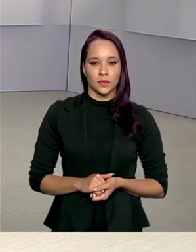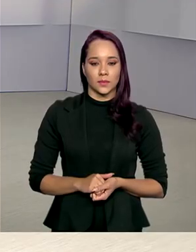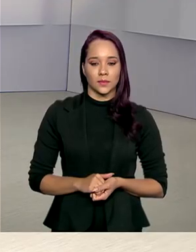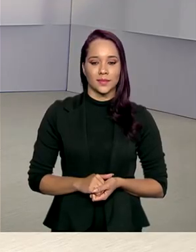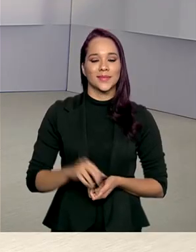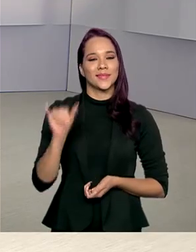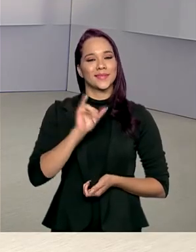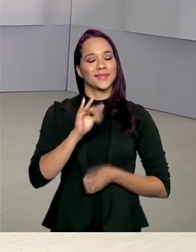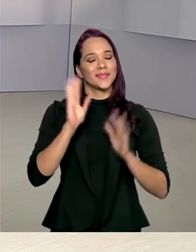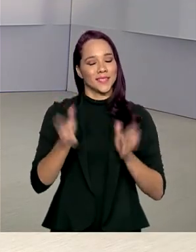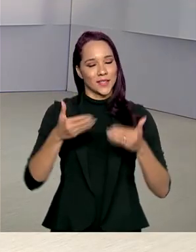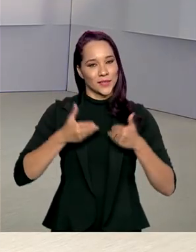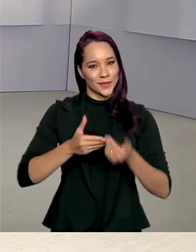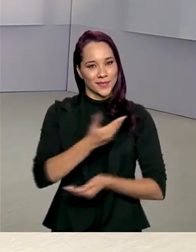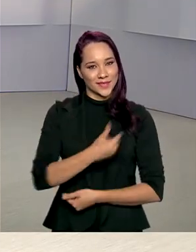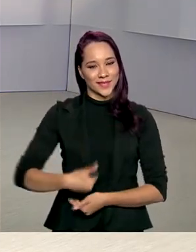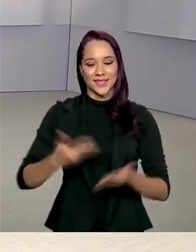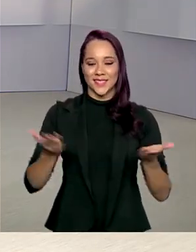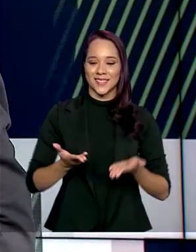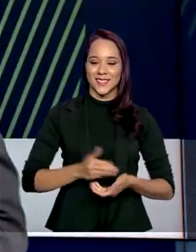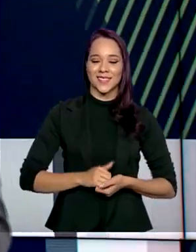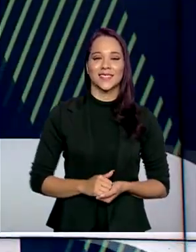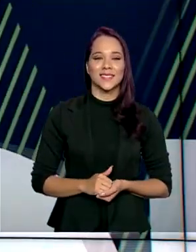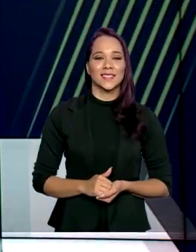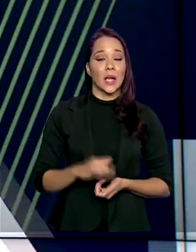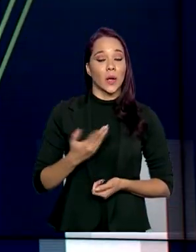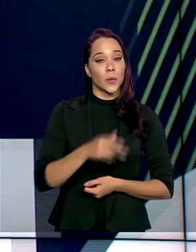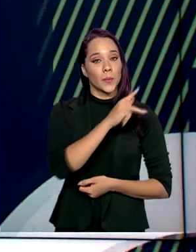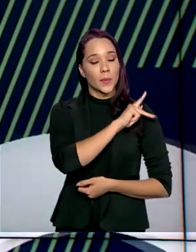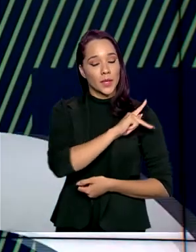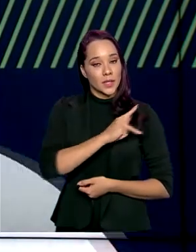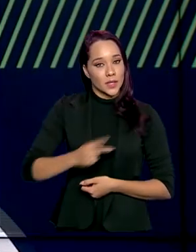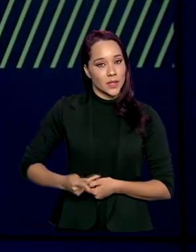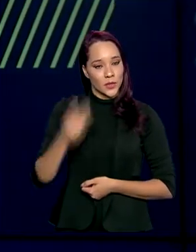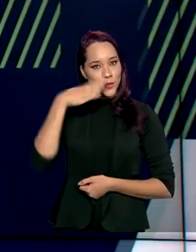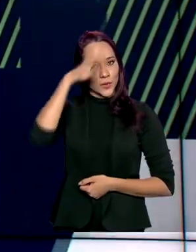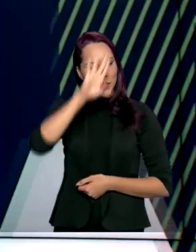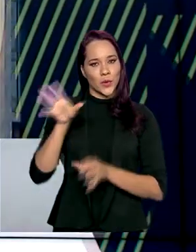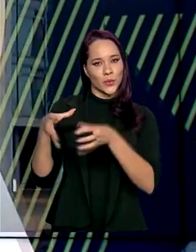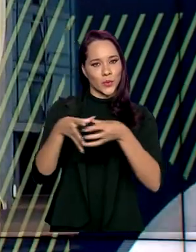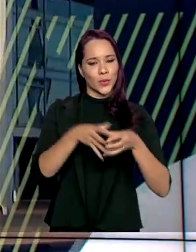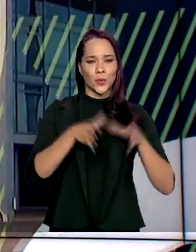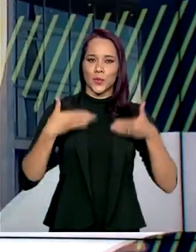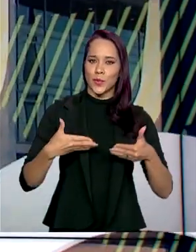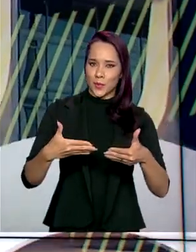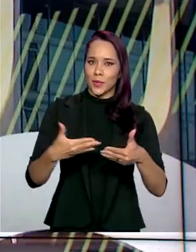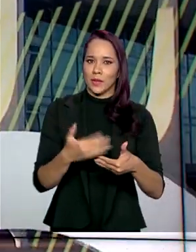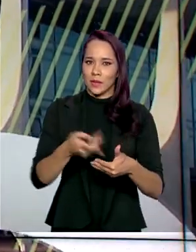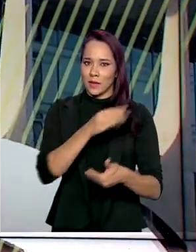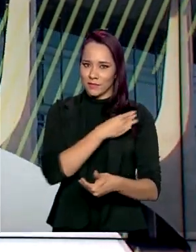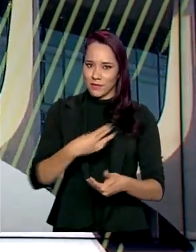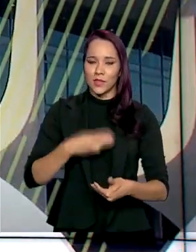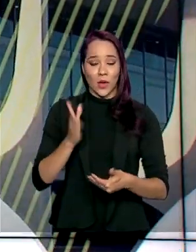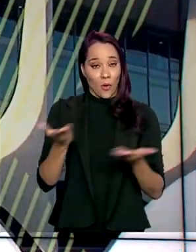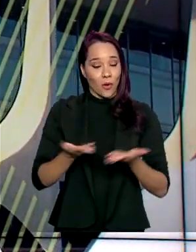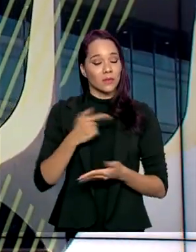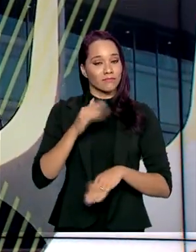Olá, já estamos no ar com o Governo Agora. O presidente Jair Bolsonaro e a equipe ministerial participaram hoje de mais